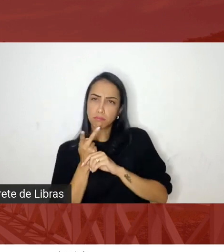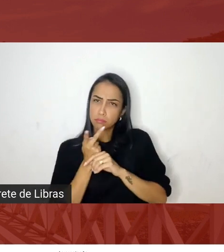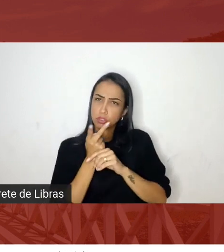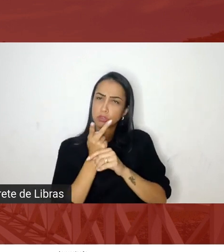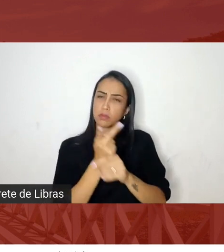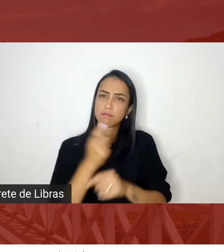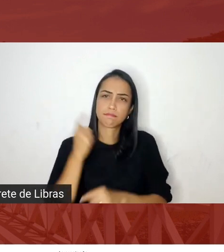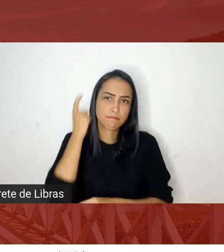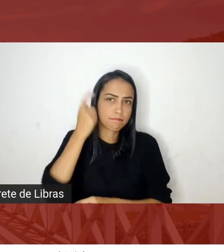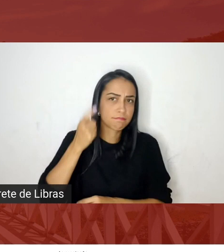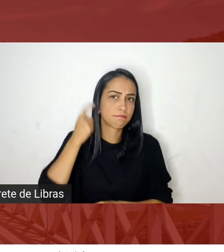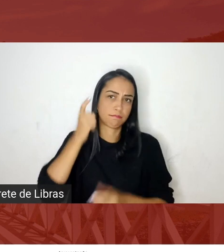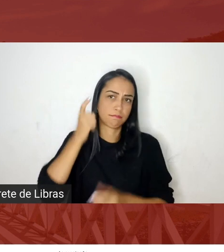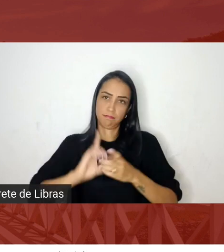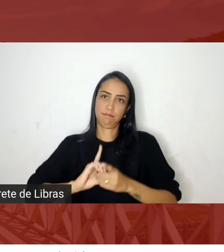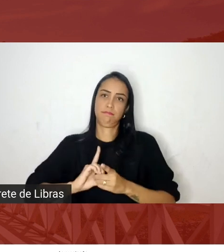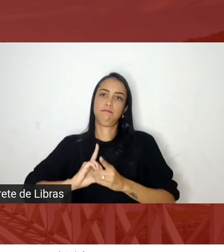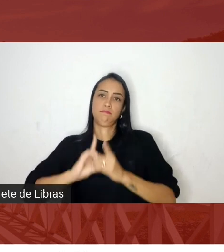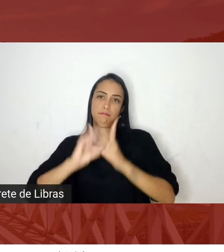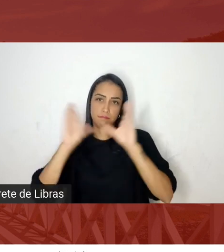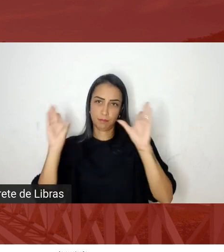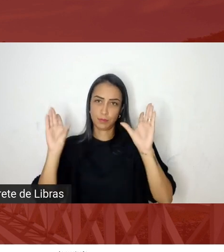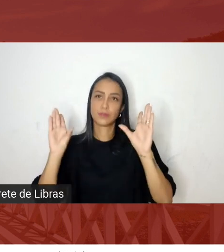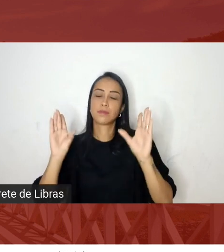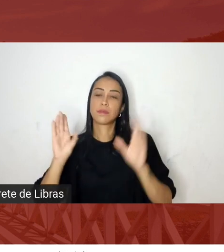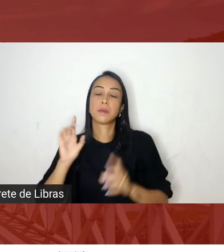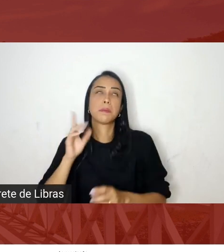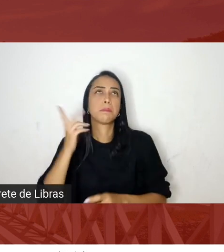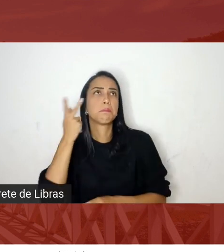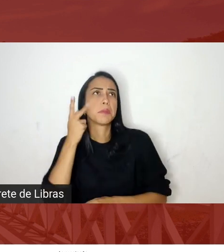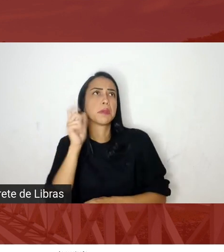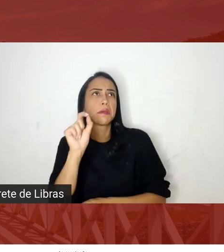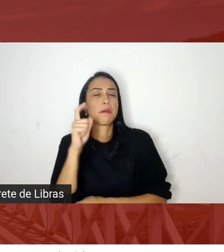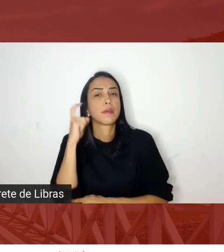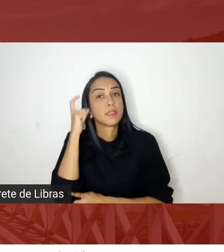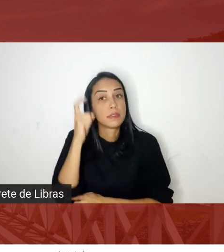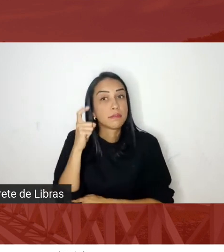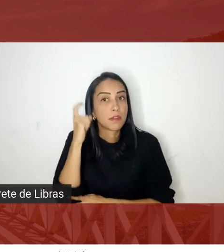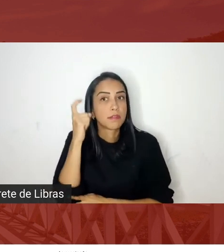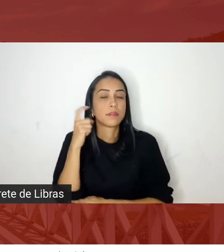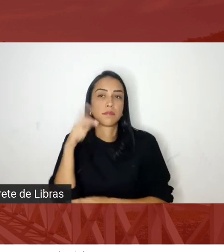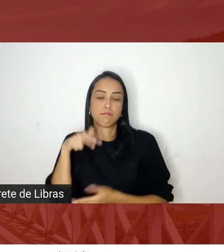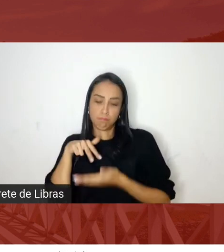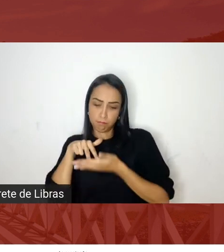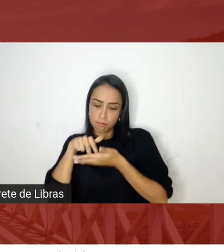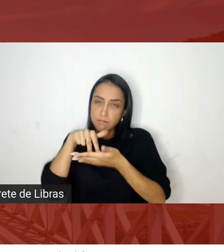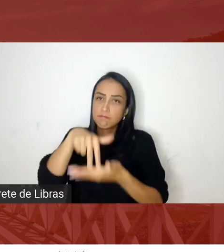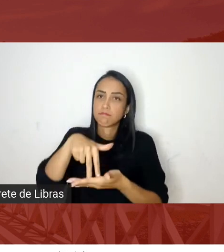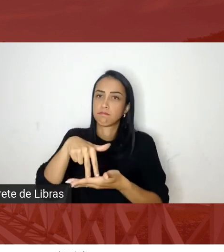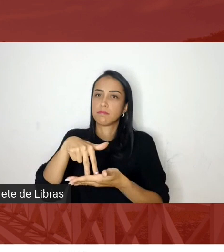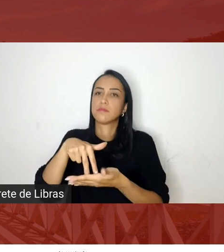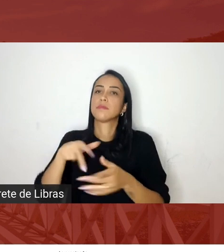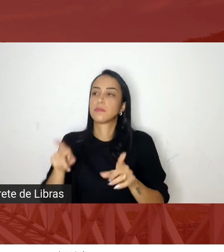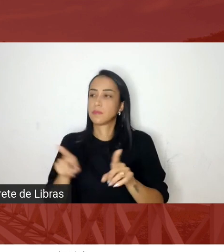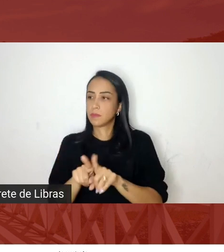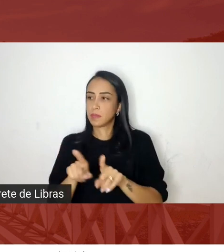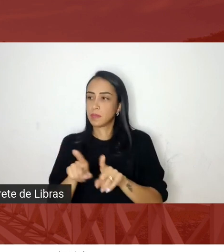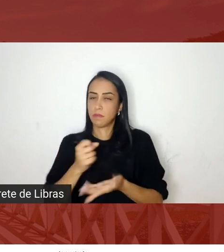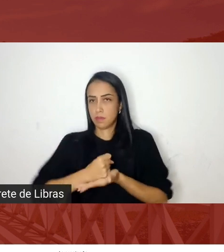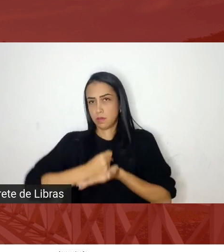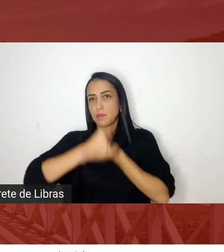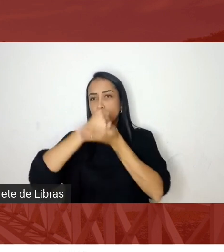para quem tenta impor ou quem flerta com o nazismo e concedemos também a liberdade para quem